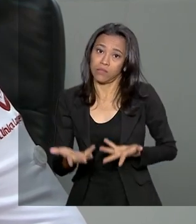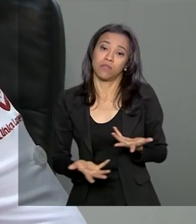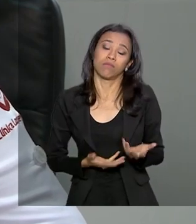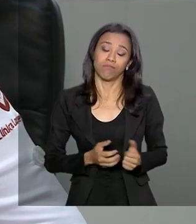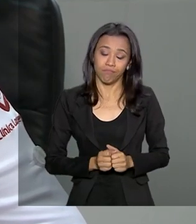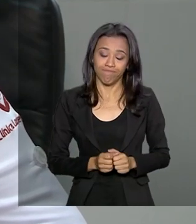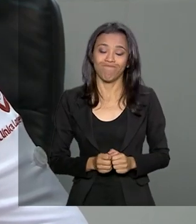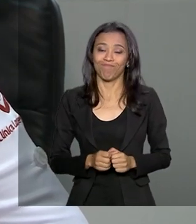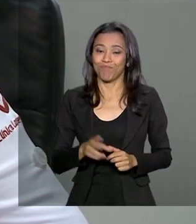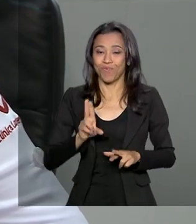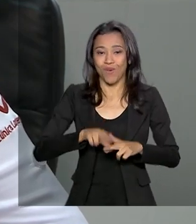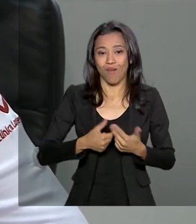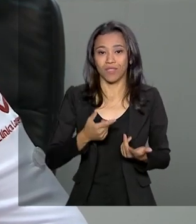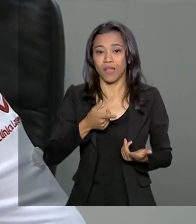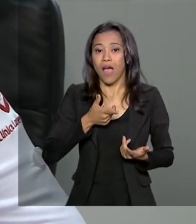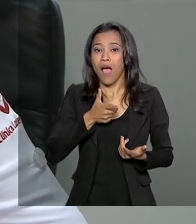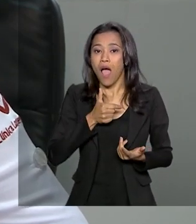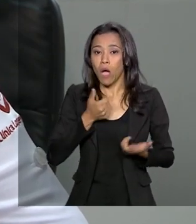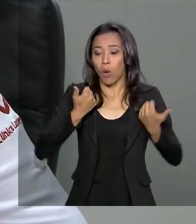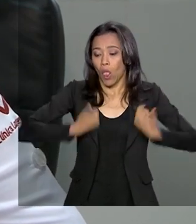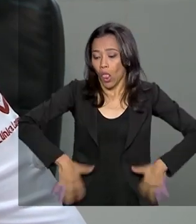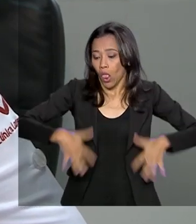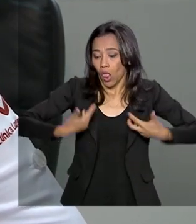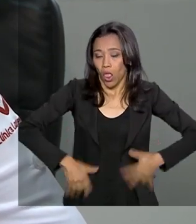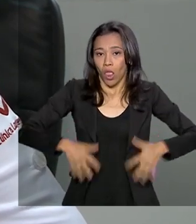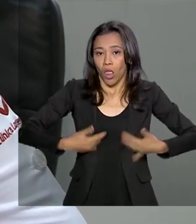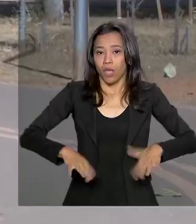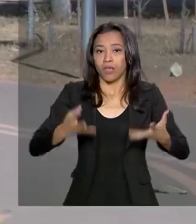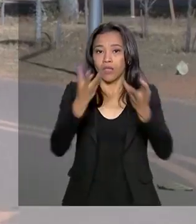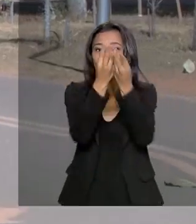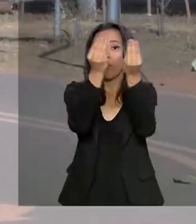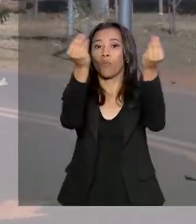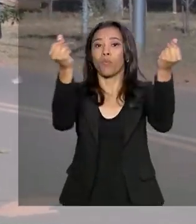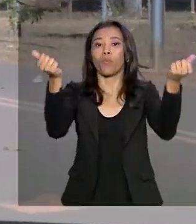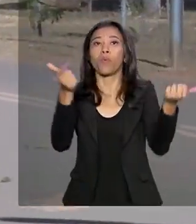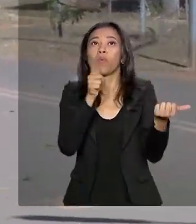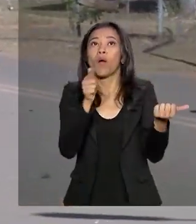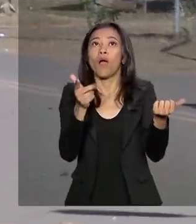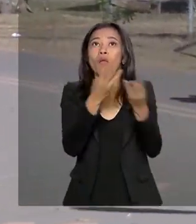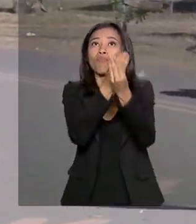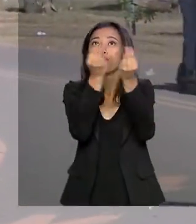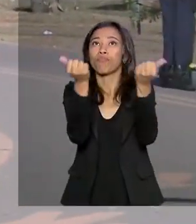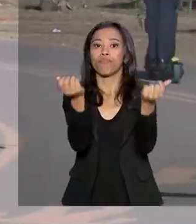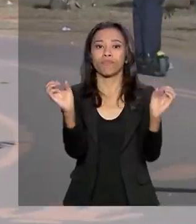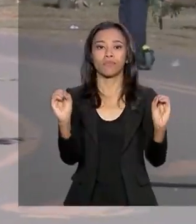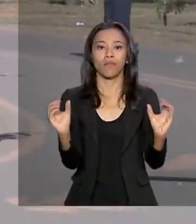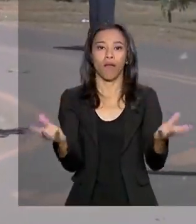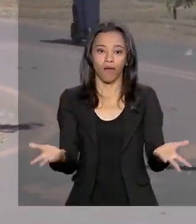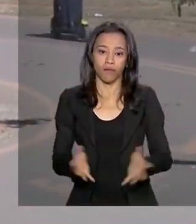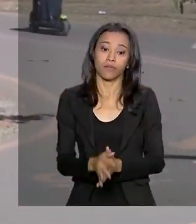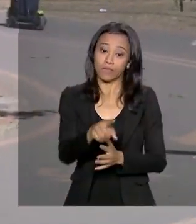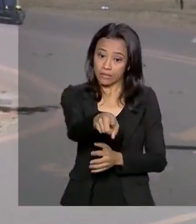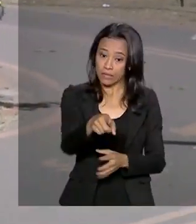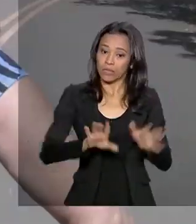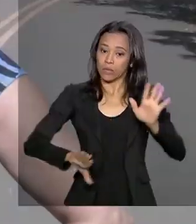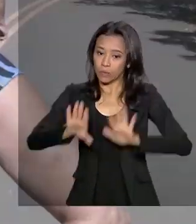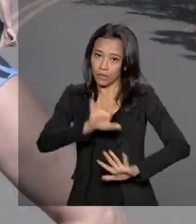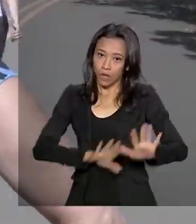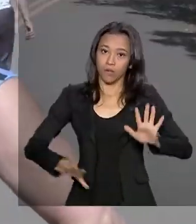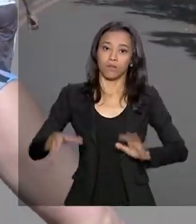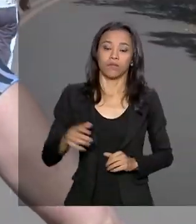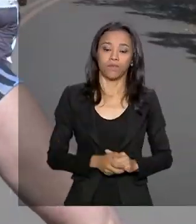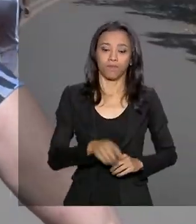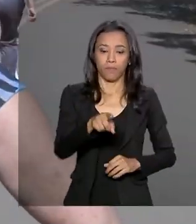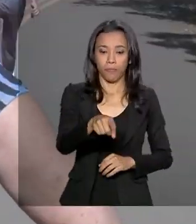complicação por desidratação com atividade física. Dessa aposentada garante que redobre os cuidados. A